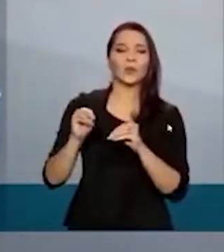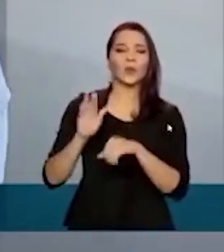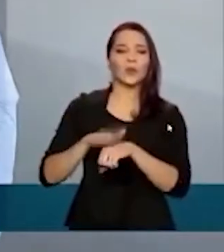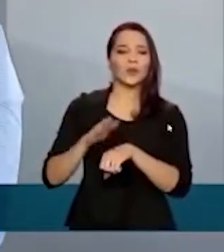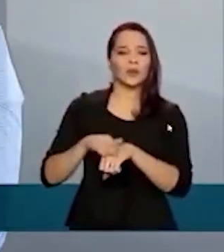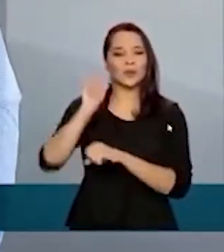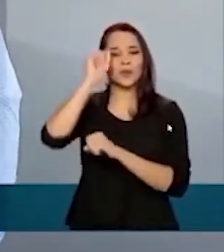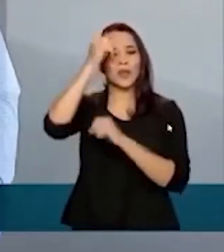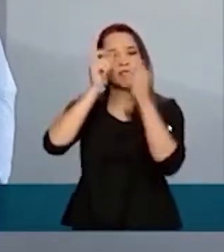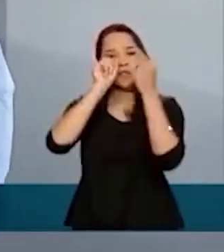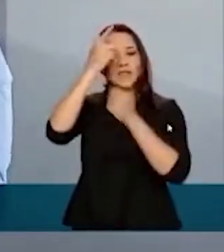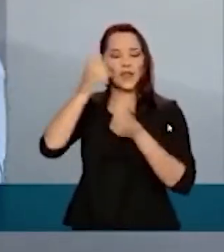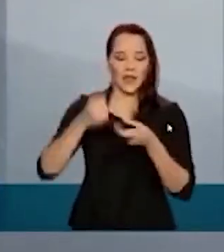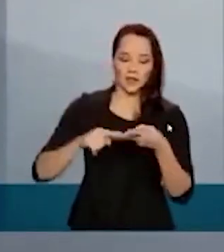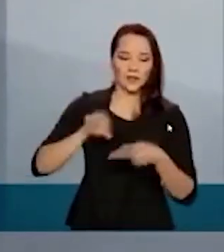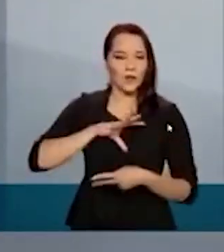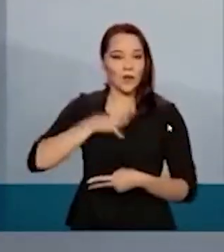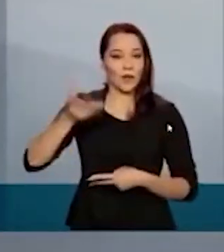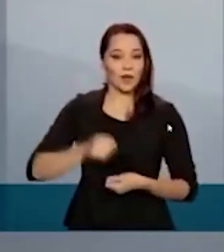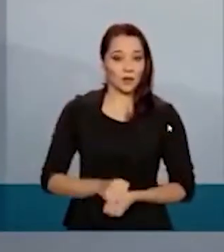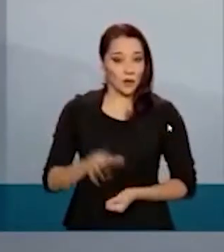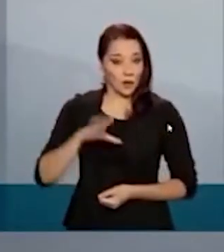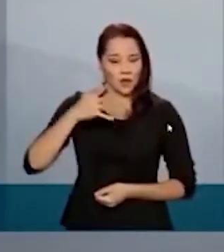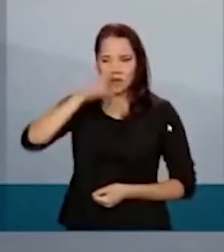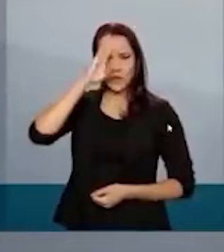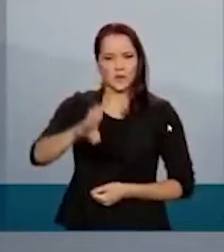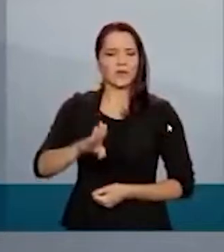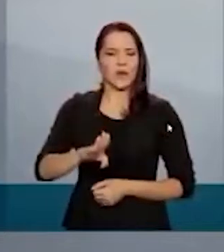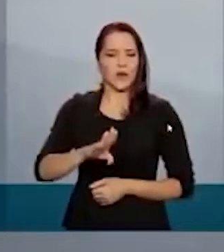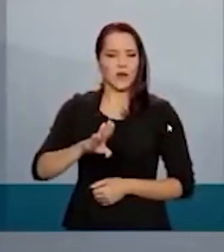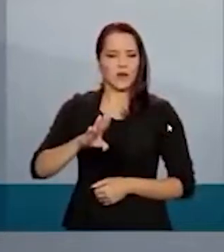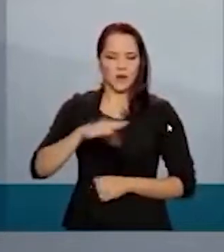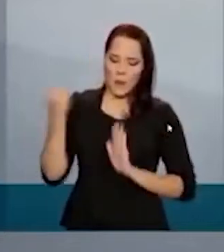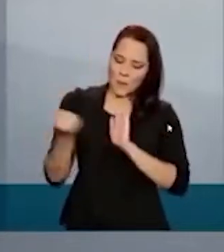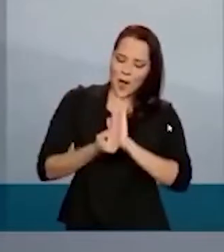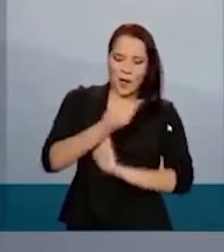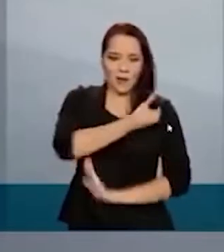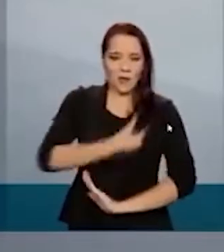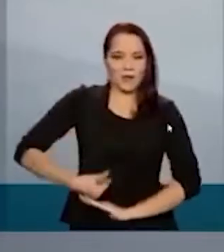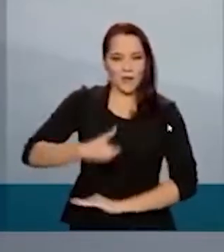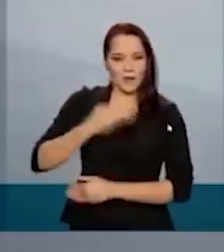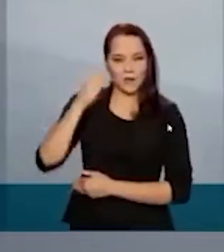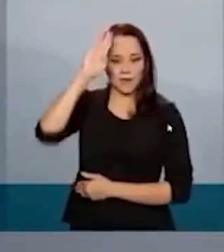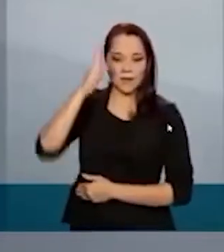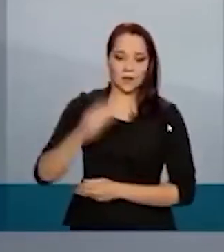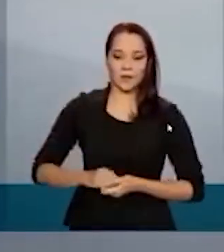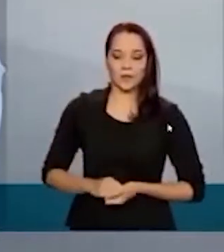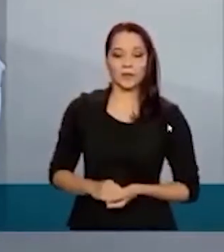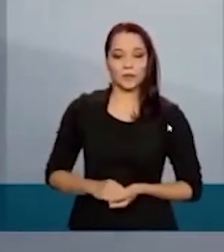criatividade, com coragem. E a coragem é a marca do governo do presidente Bolsonaro. A criatividade é a marca do governo do presidente Bolsonaro.